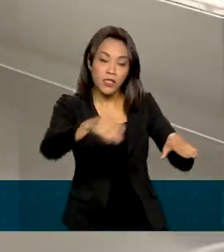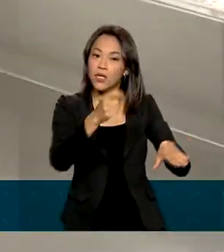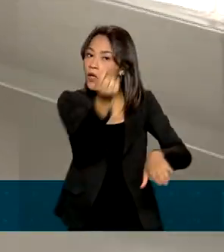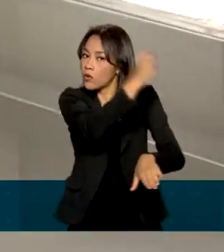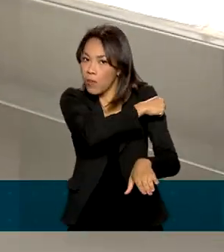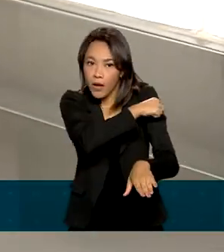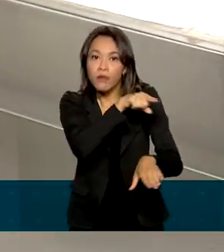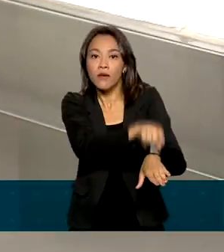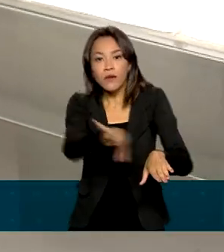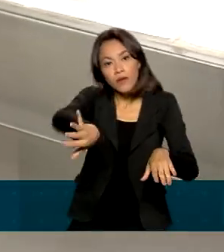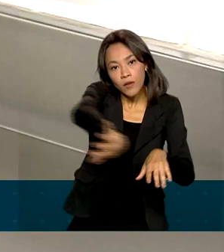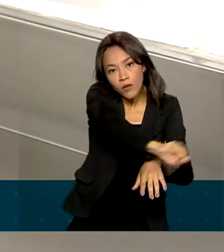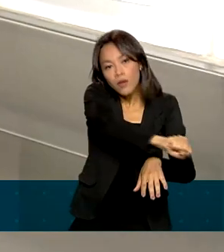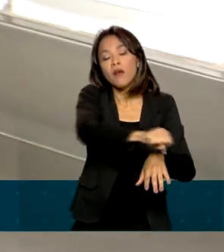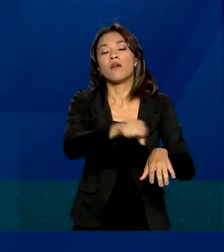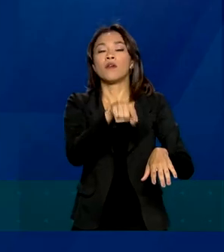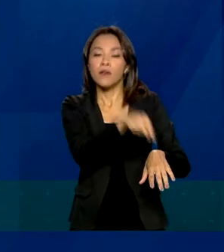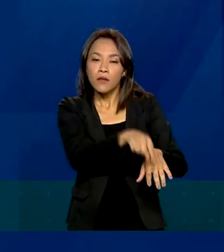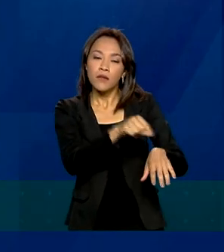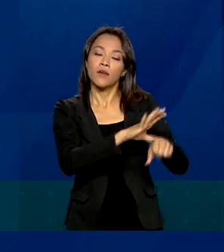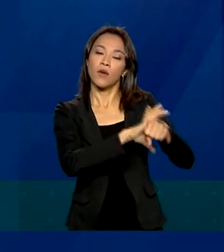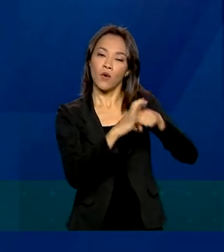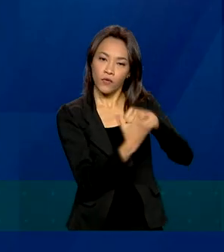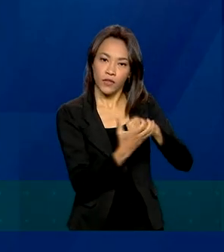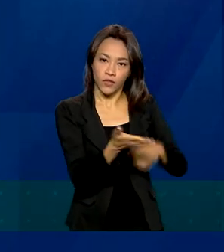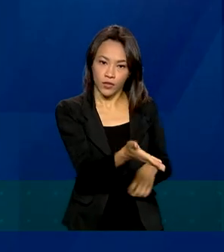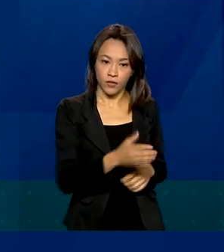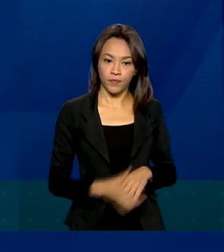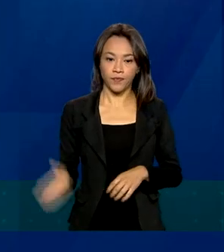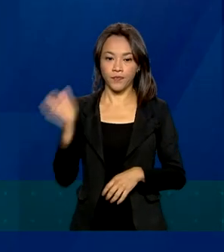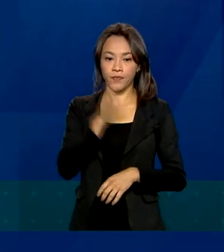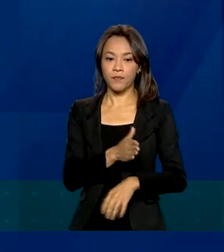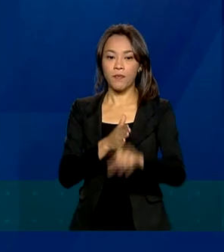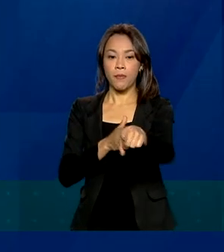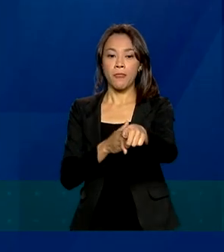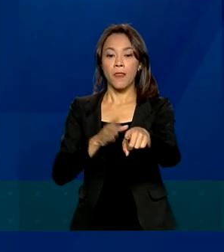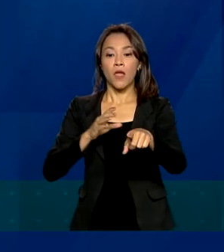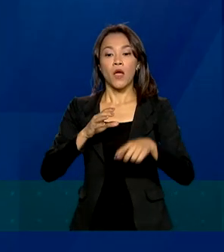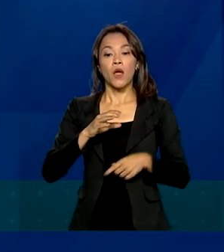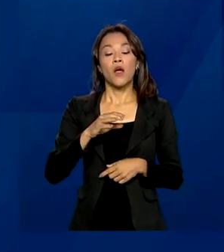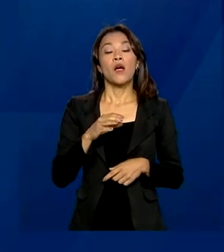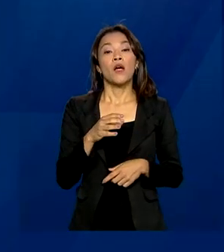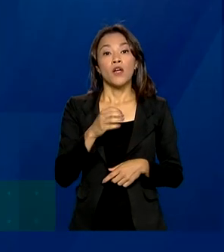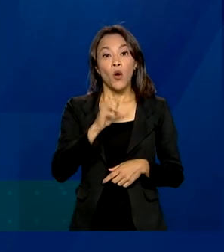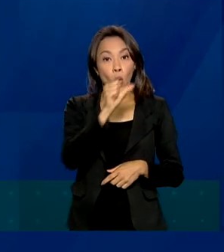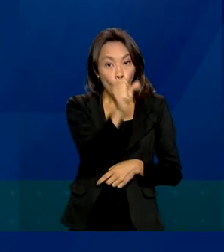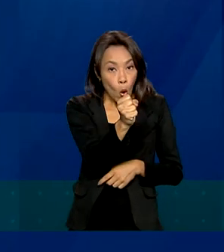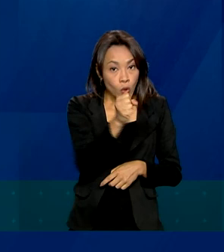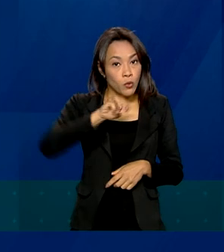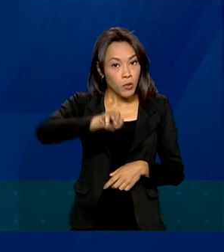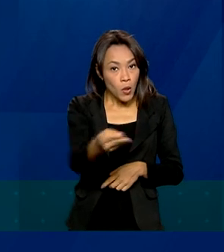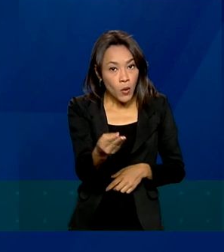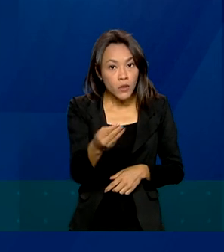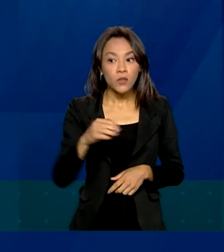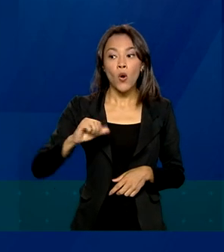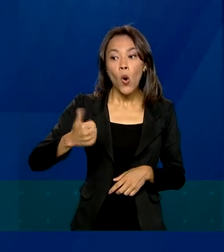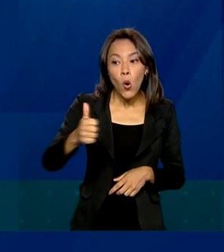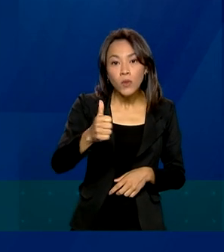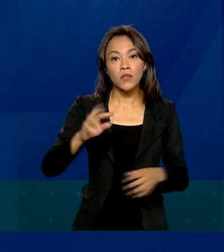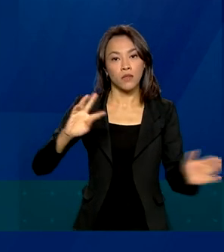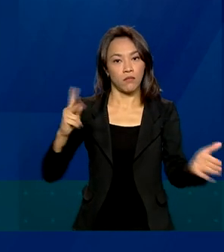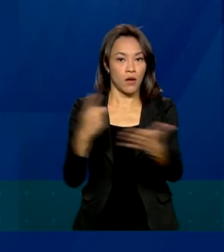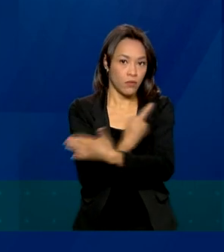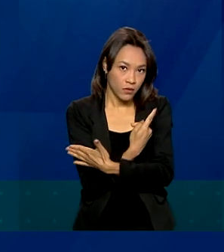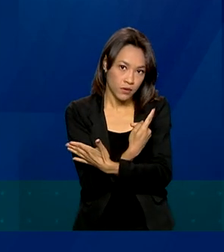contraíram a Covid-19. 11 casos em mais de 8 milhões de crianças vacinadas, todos